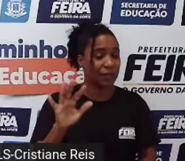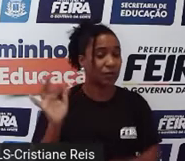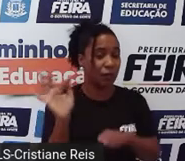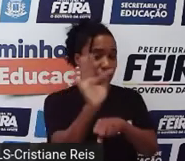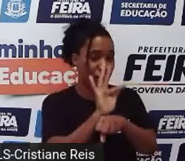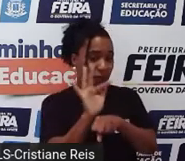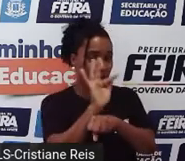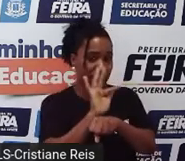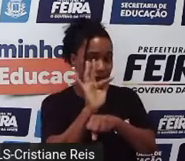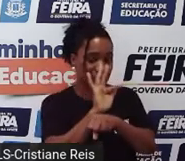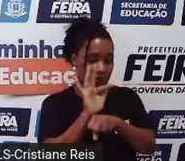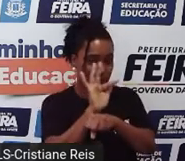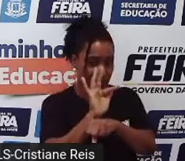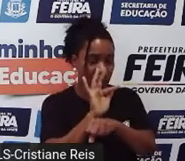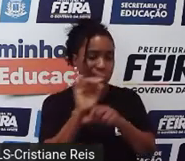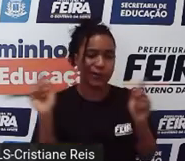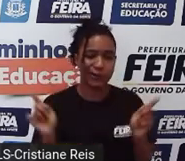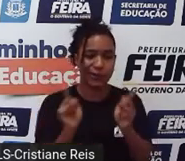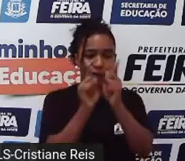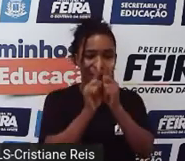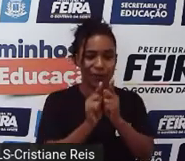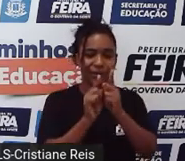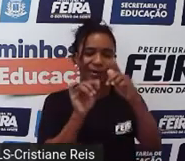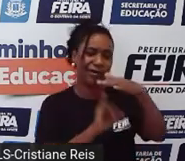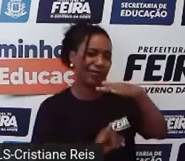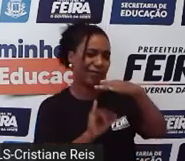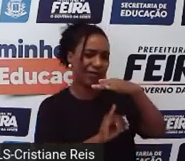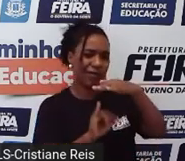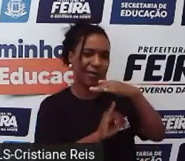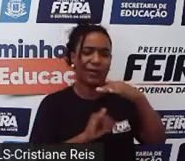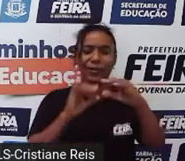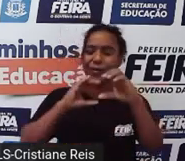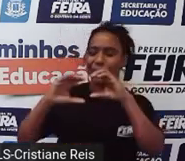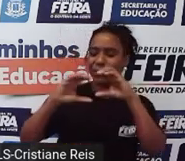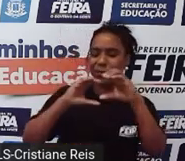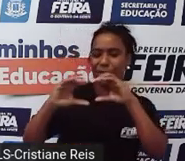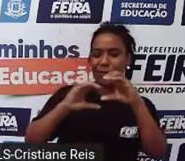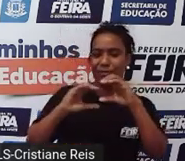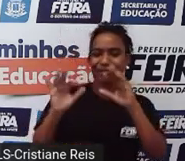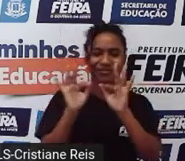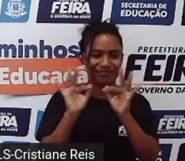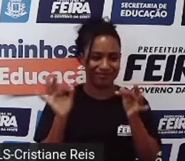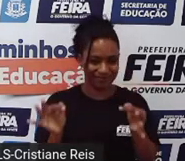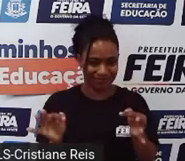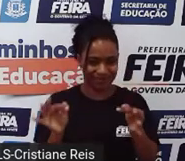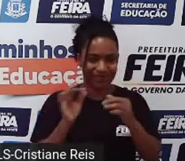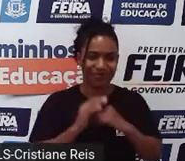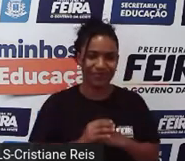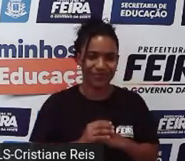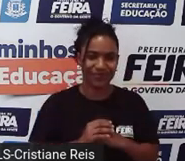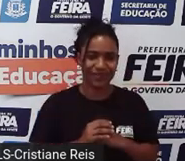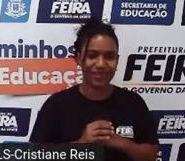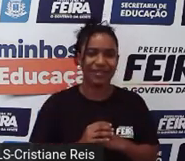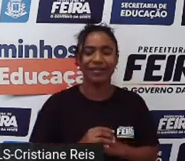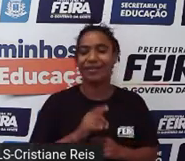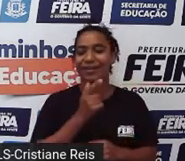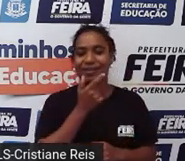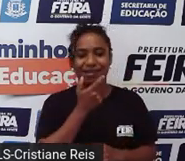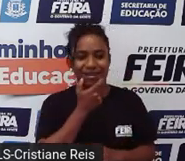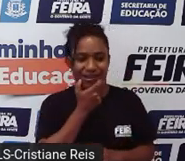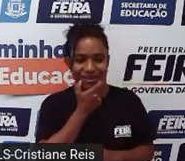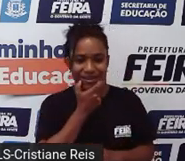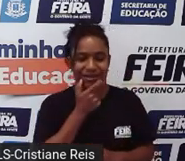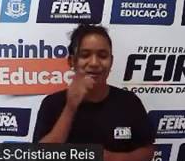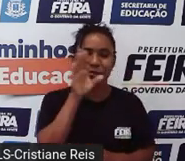contrata, mas em situações em que não há necessidade de tanta formalidade. Seria no inglês, oral, né?